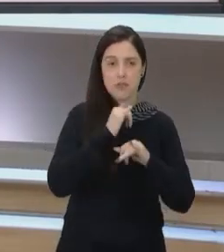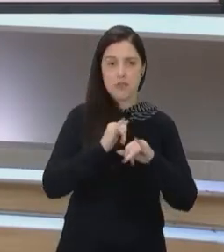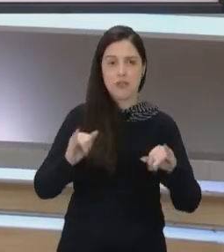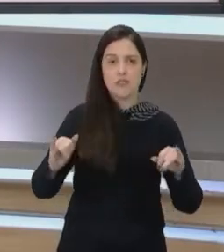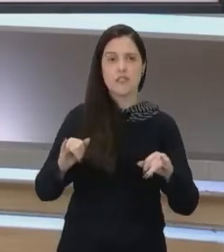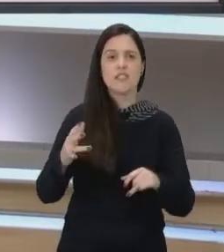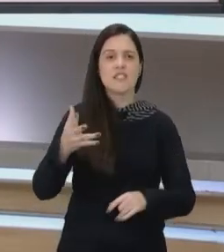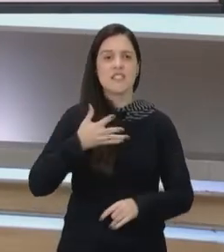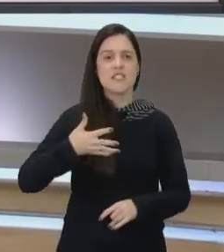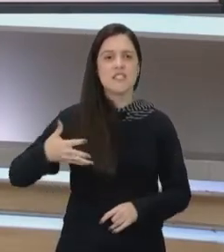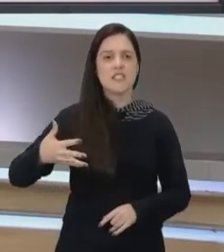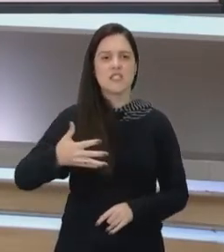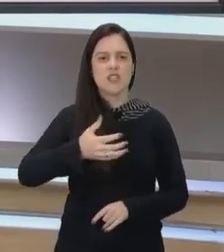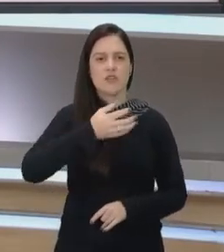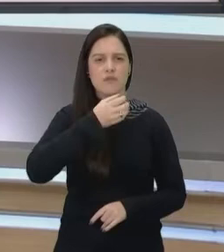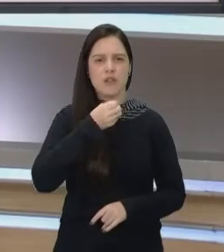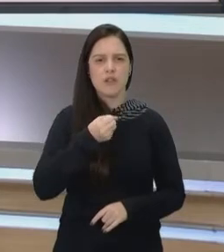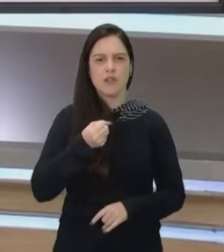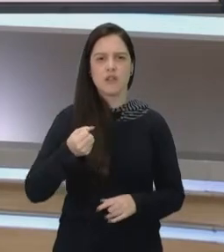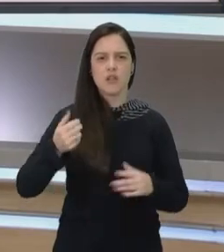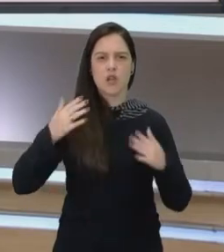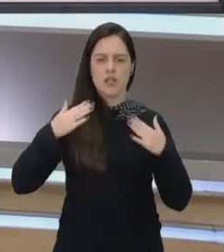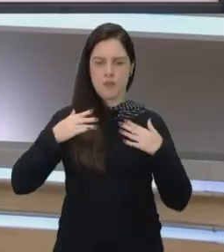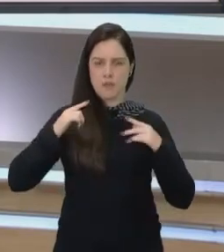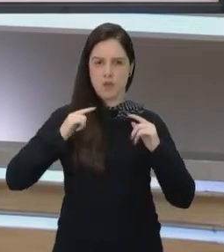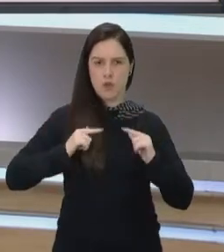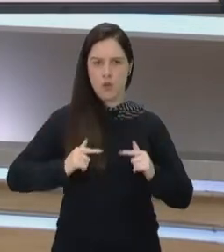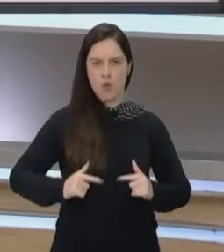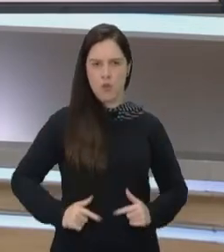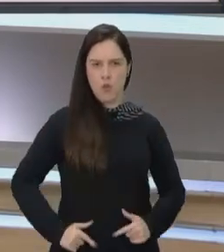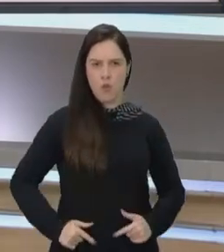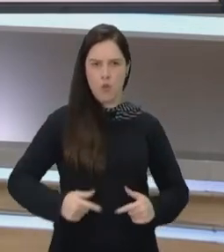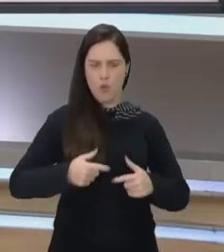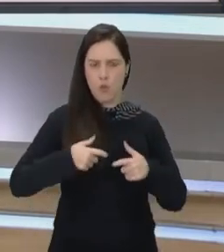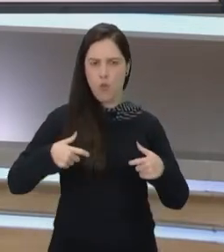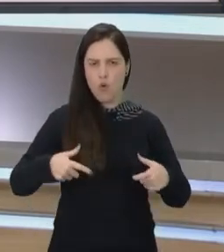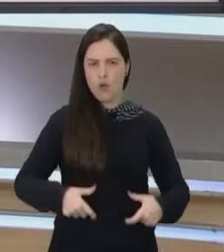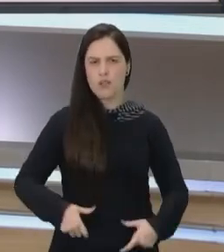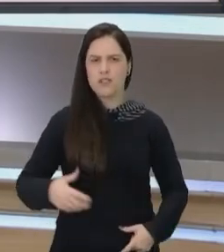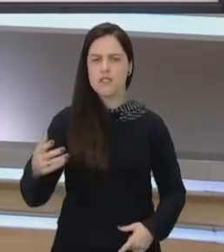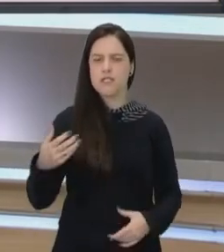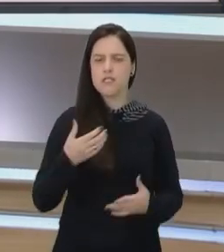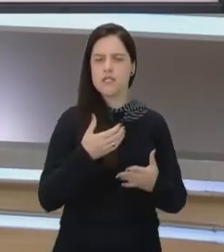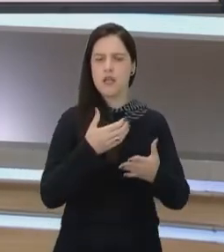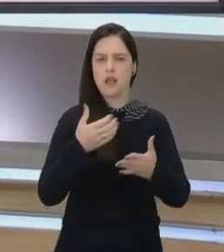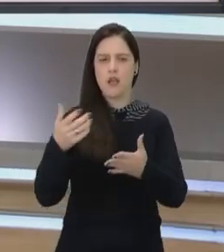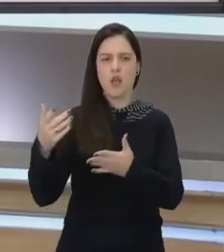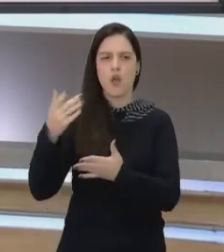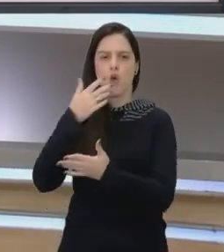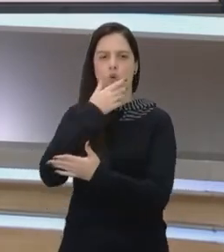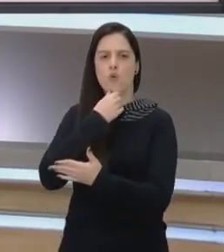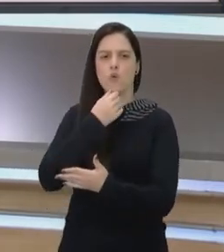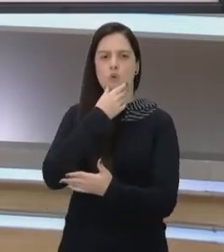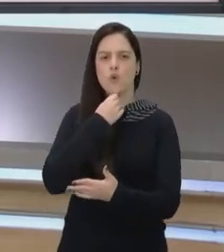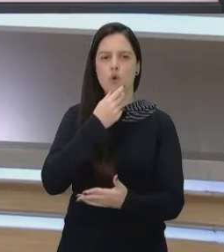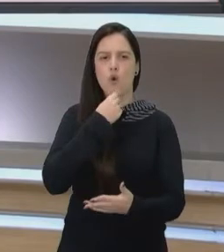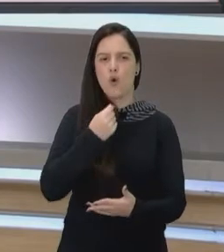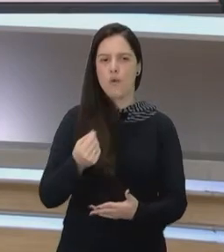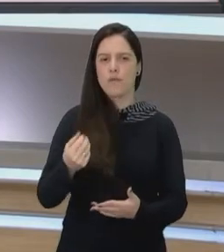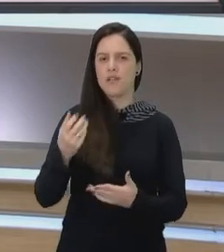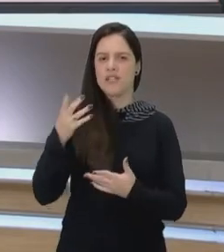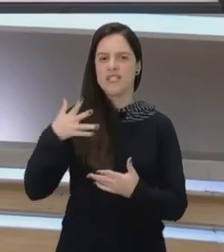cerveja, daquelas mulheres seminuas, servindo cerveja aos homens e sendo completamente